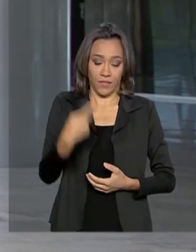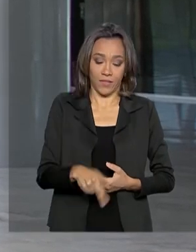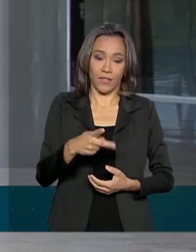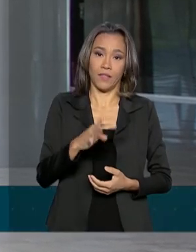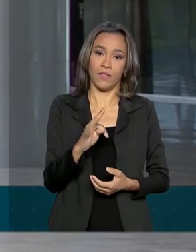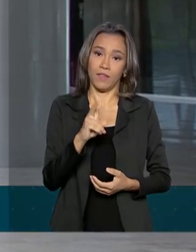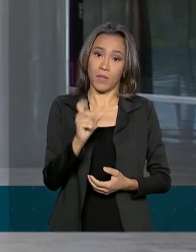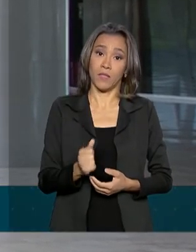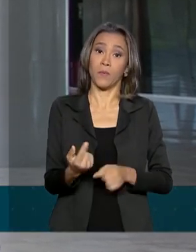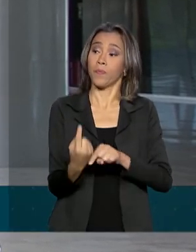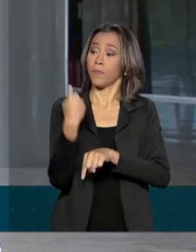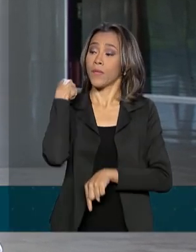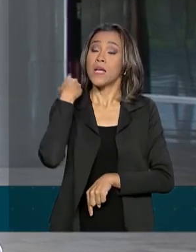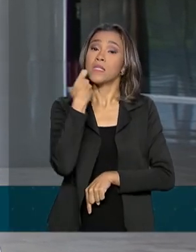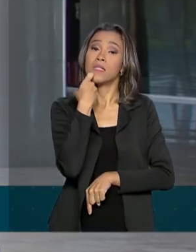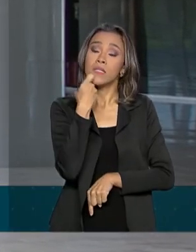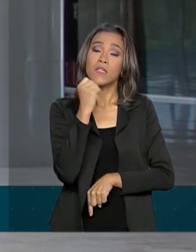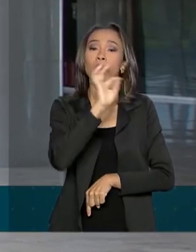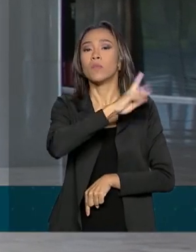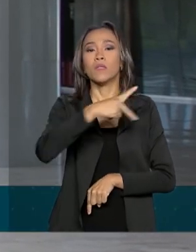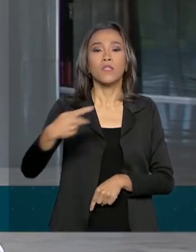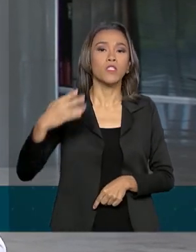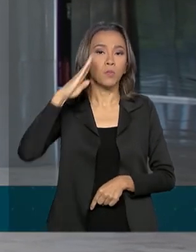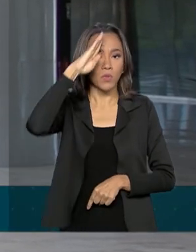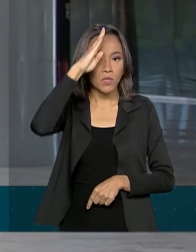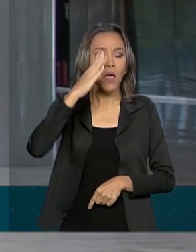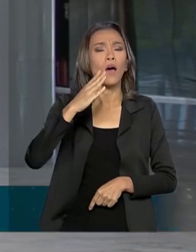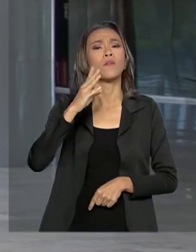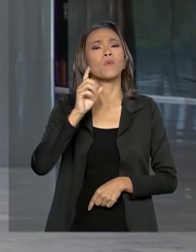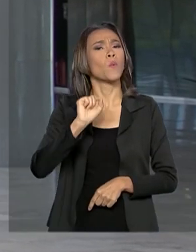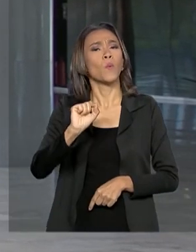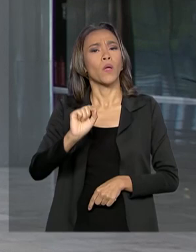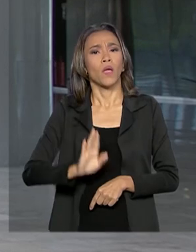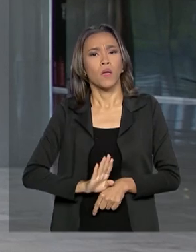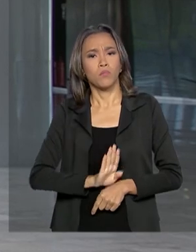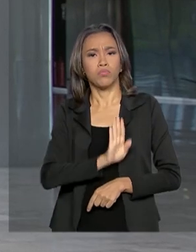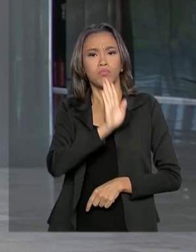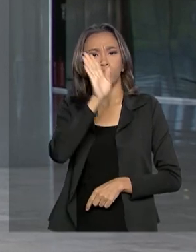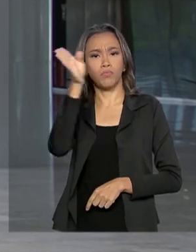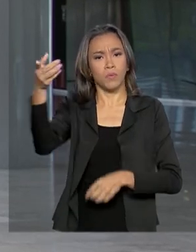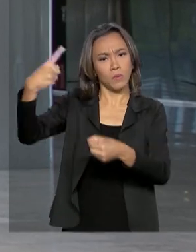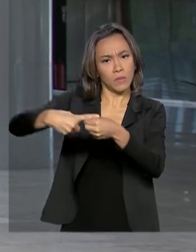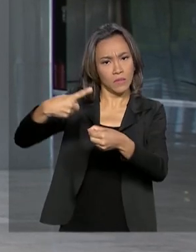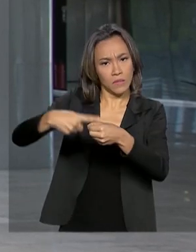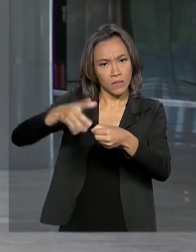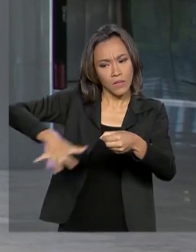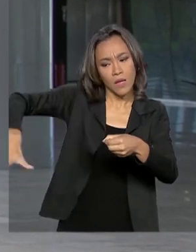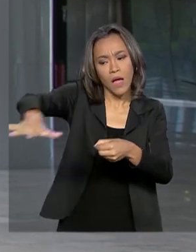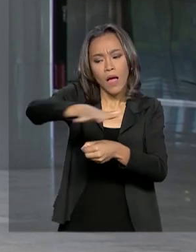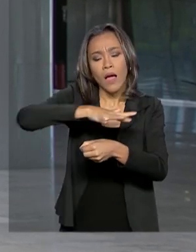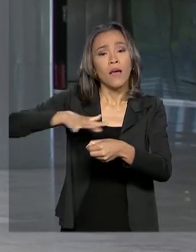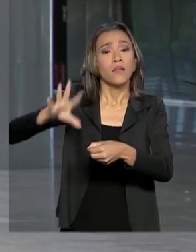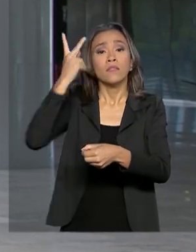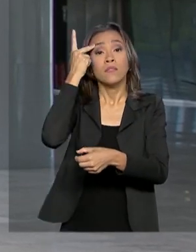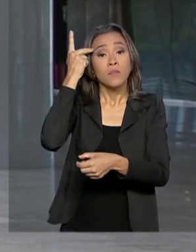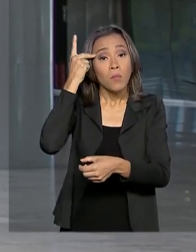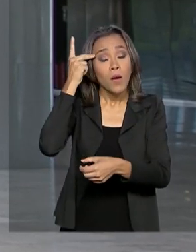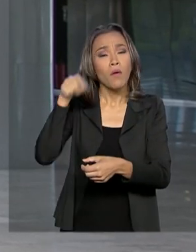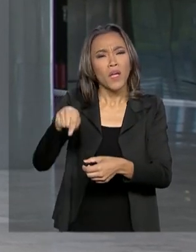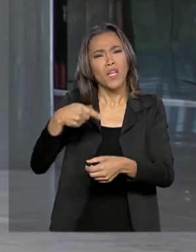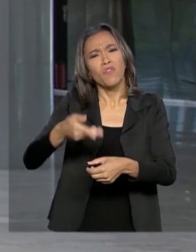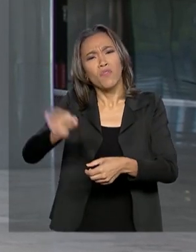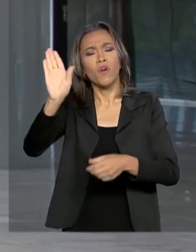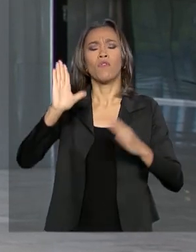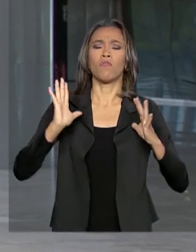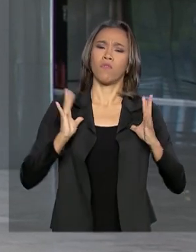a última sexta-feira, o presidente Jair Bolsonaro está em uma unidade militar no Guarujá, litoral de São Paulo. Ele tirou uns dias